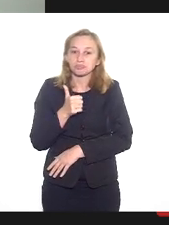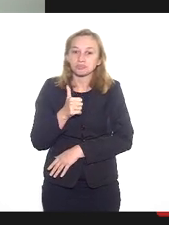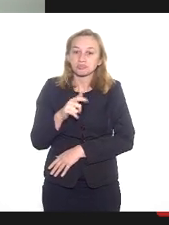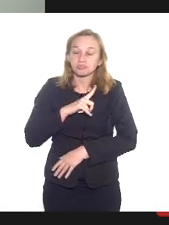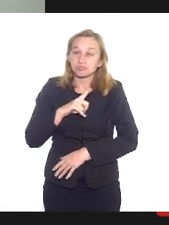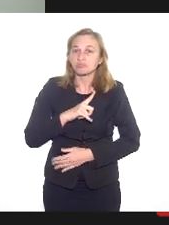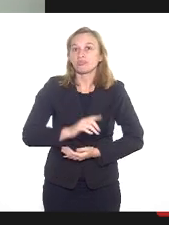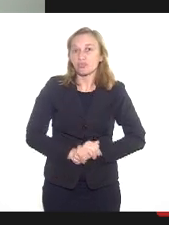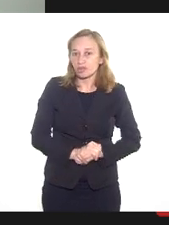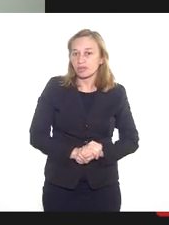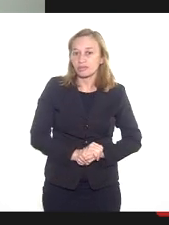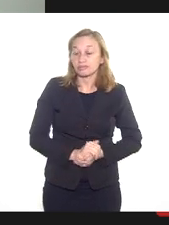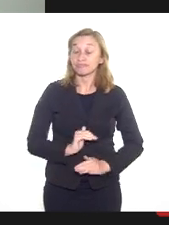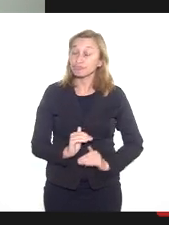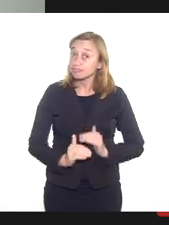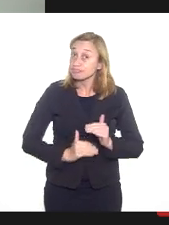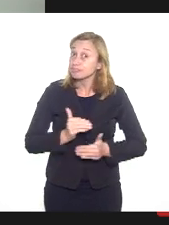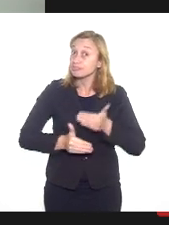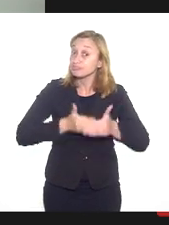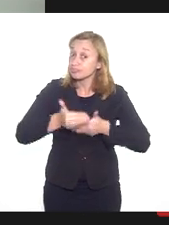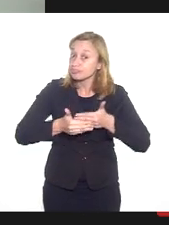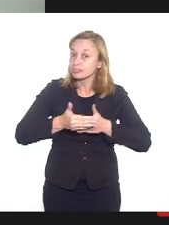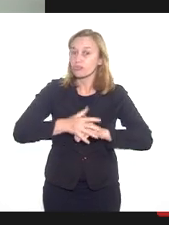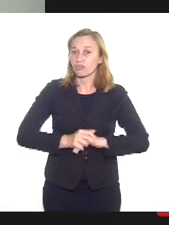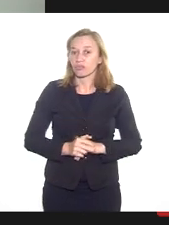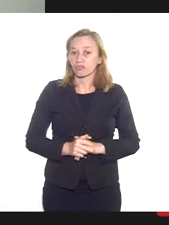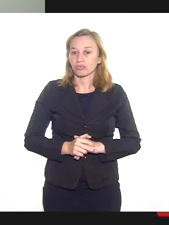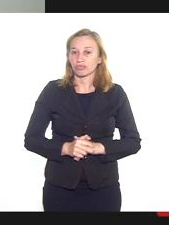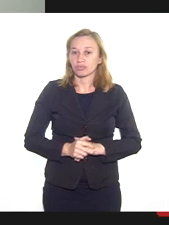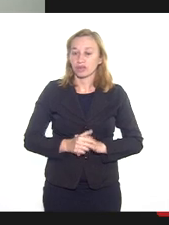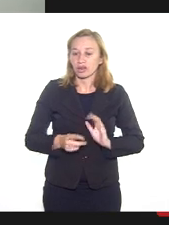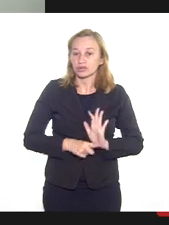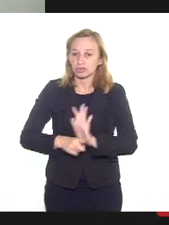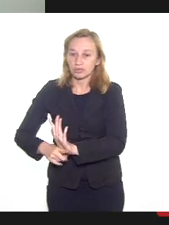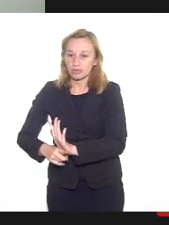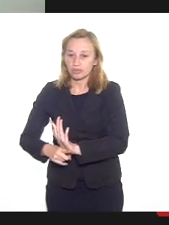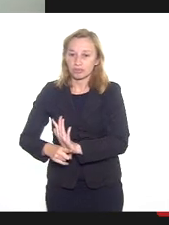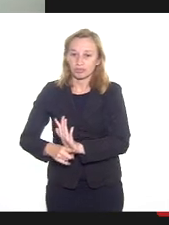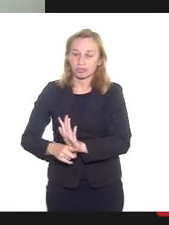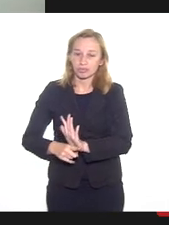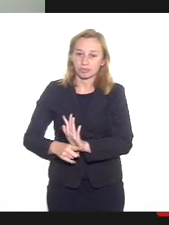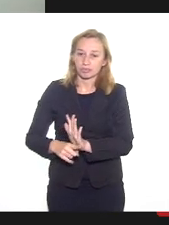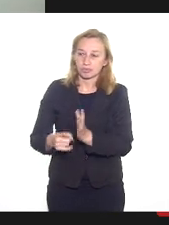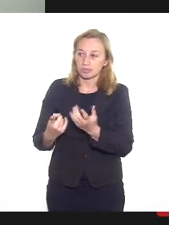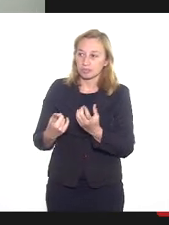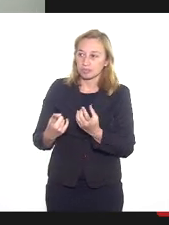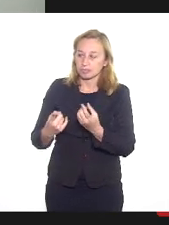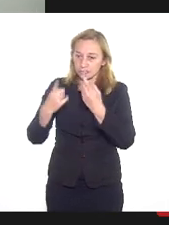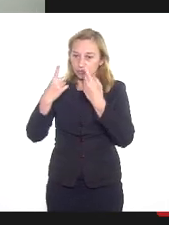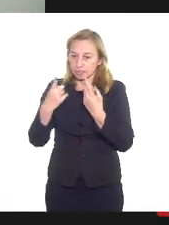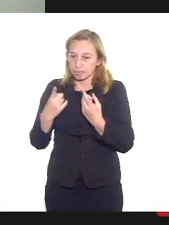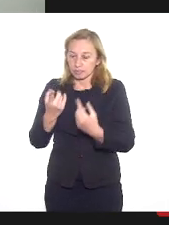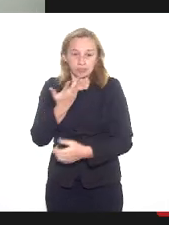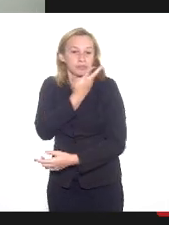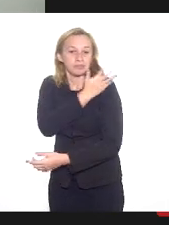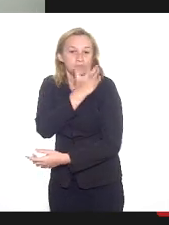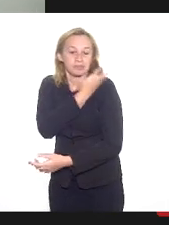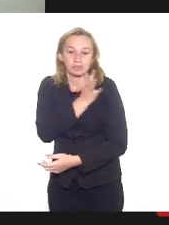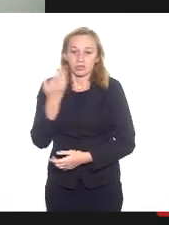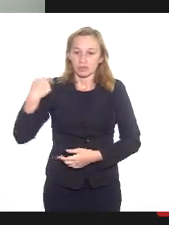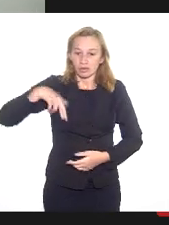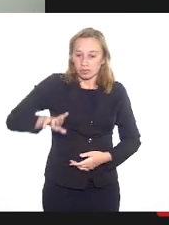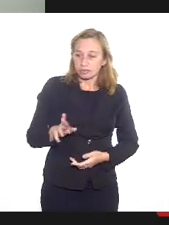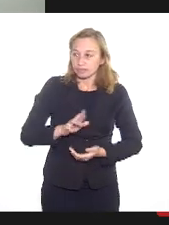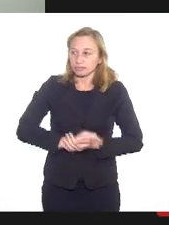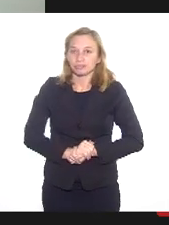teve em processos de atendimento das vítimas do racismo religioso, há dificuldades maiores